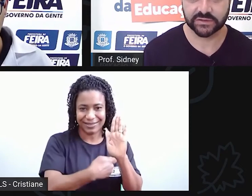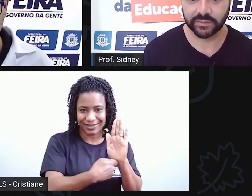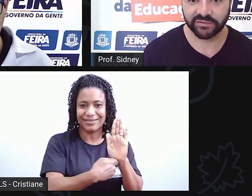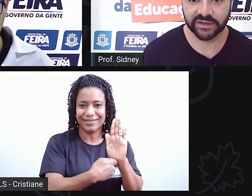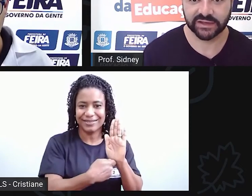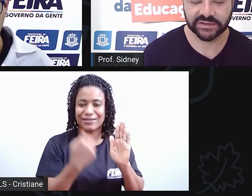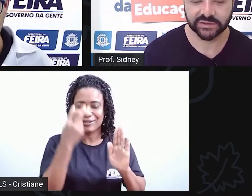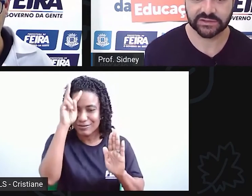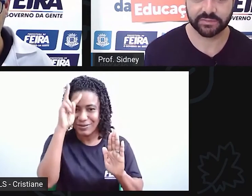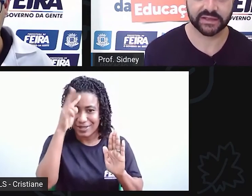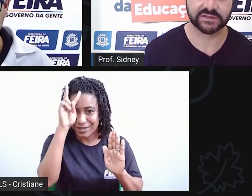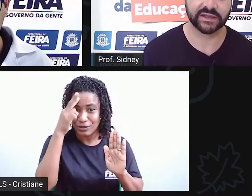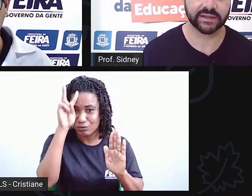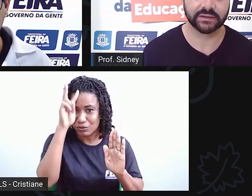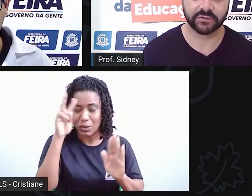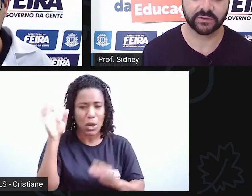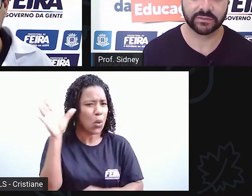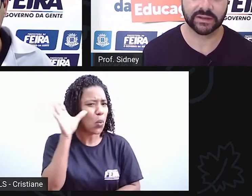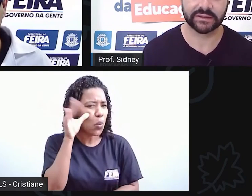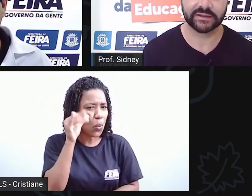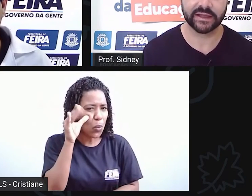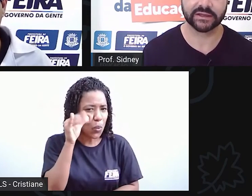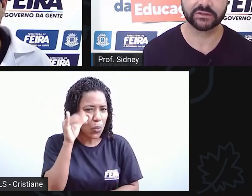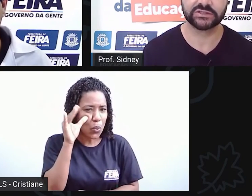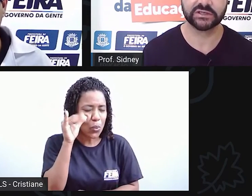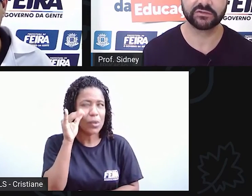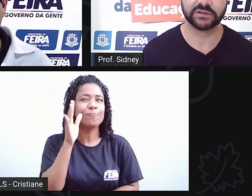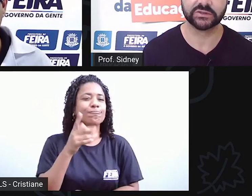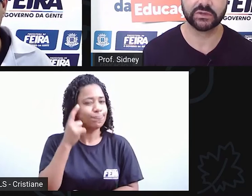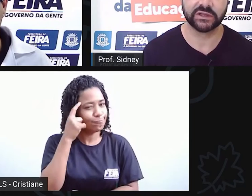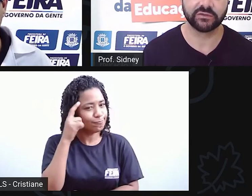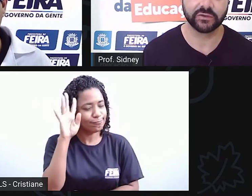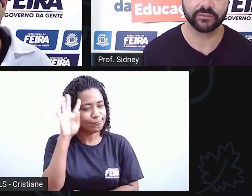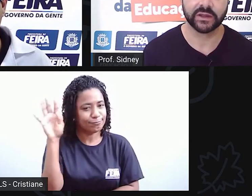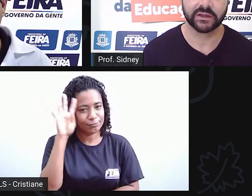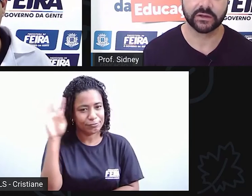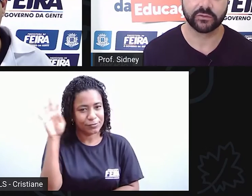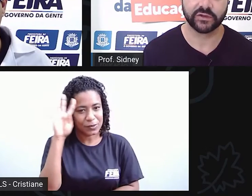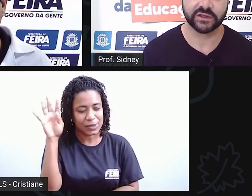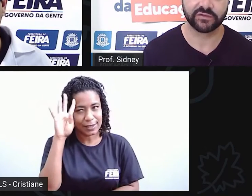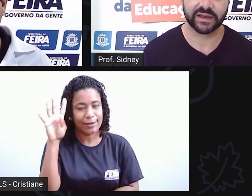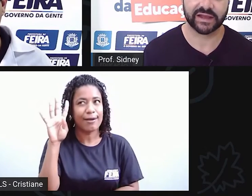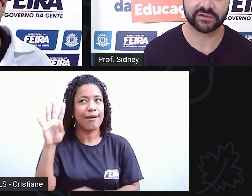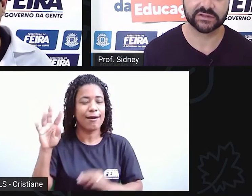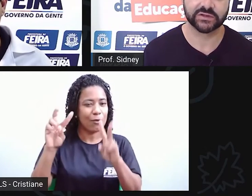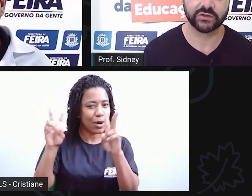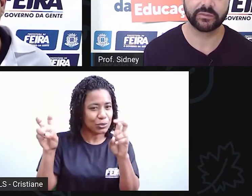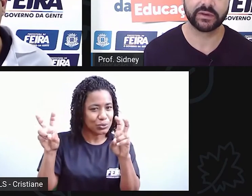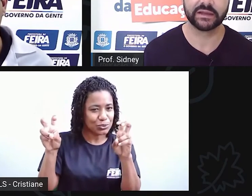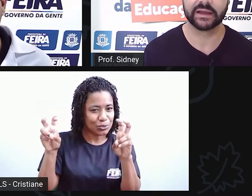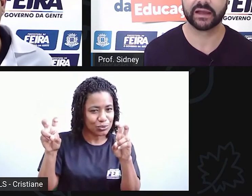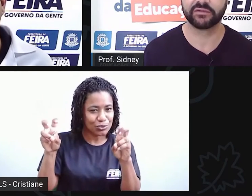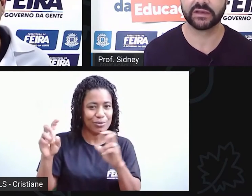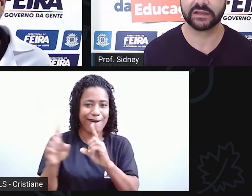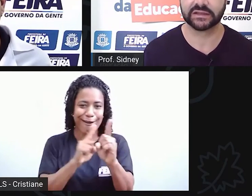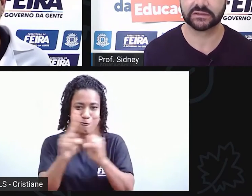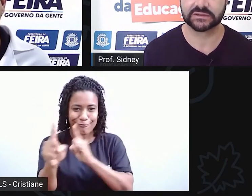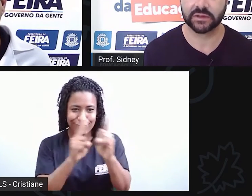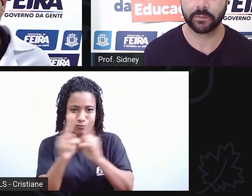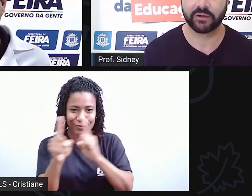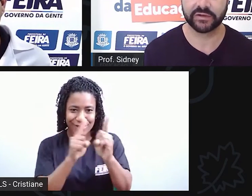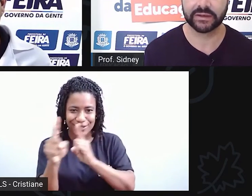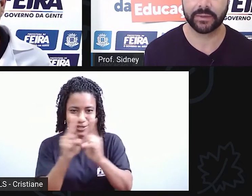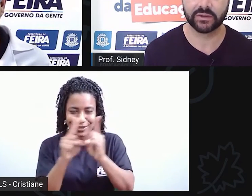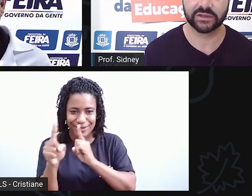escrever sobre a Avenida Senhor dos Passos, né? Foi uma ideia que eu tive de um livro que eu vi que falava sobre a Avenida